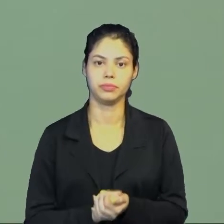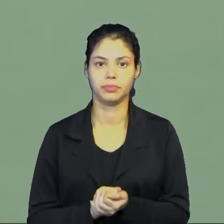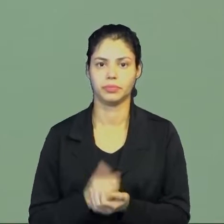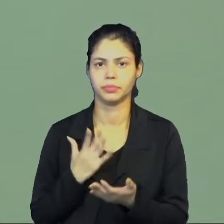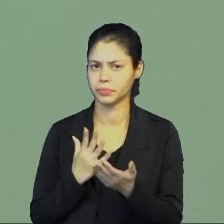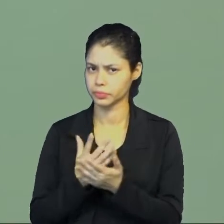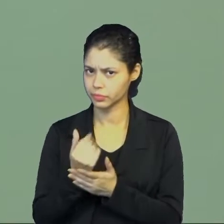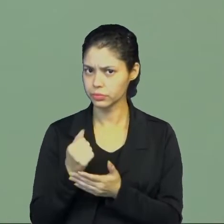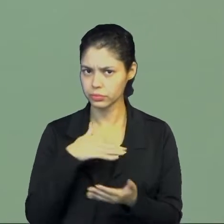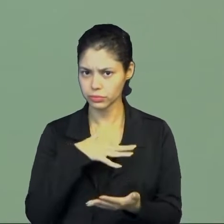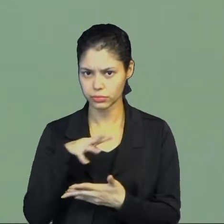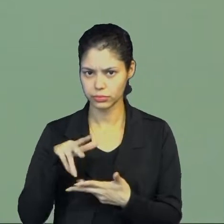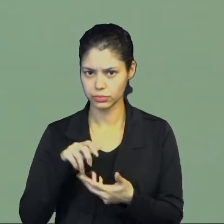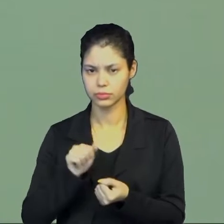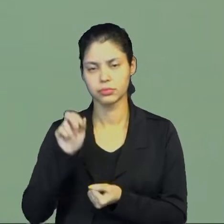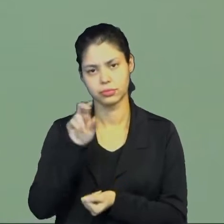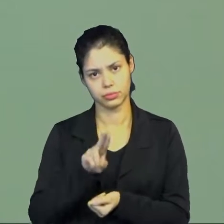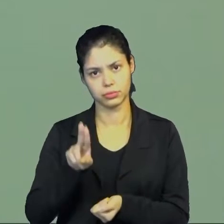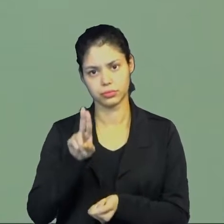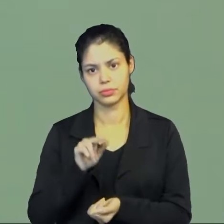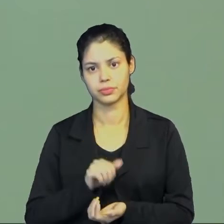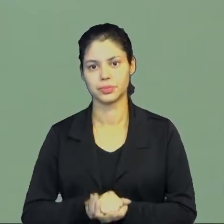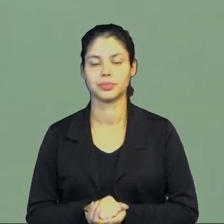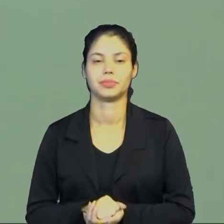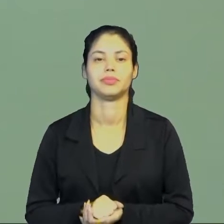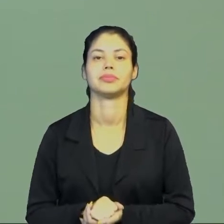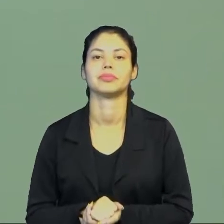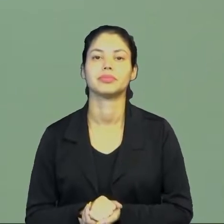a conquista do mundo pelos europeus. Vamos lá?